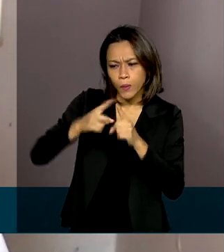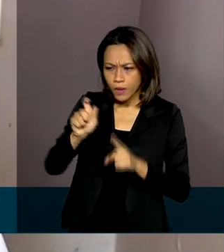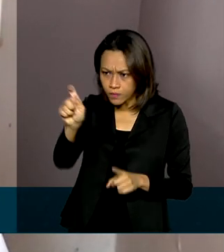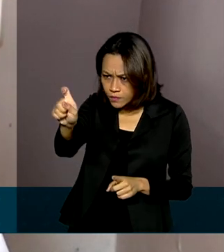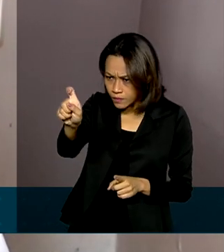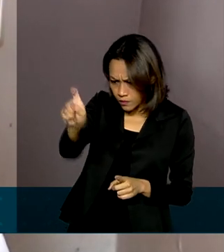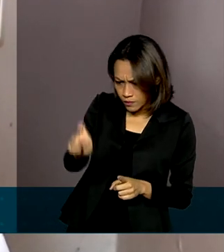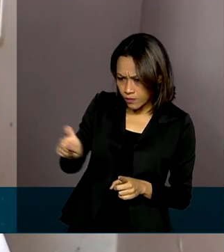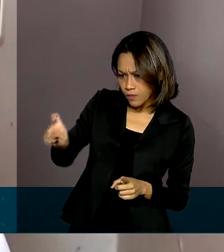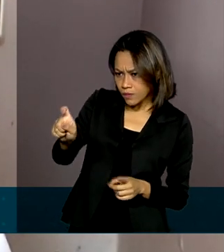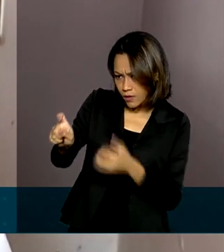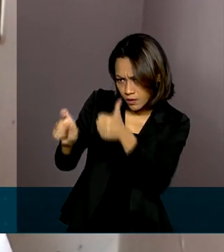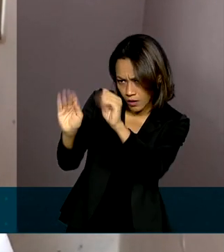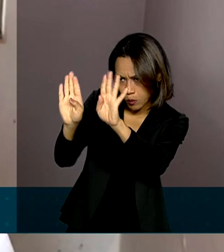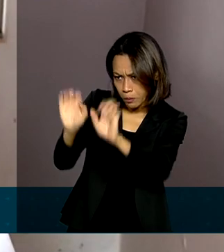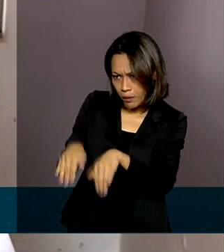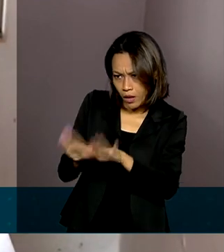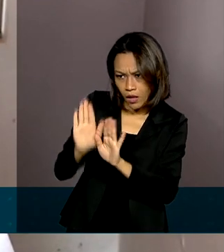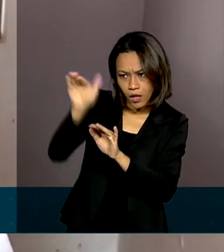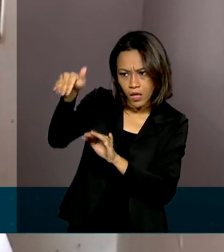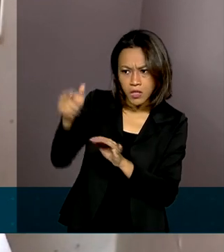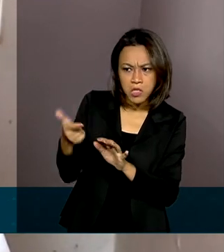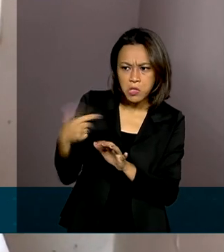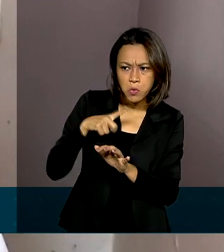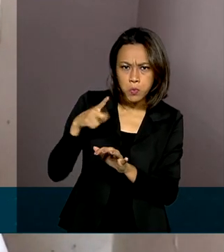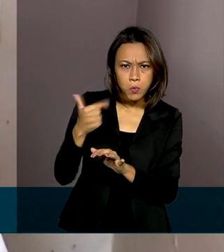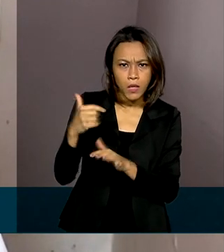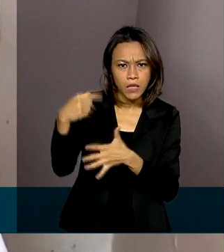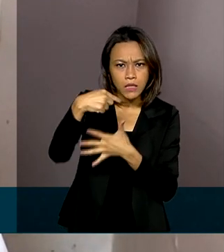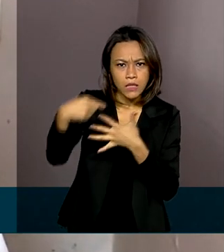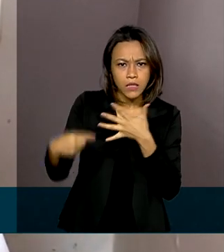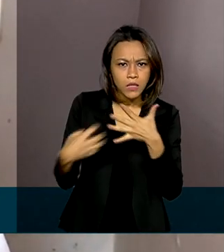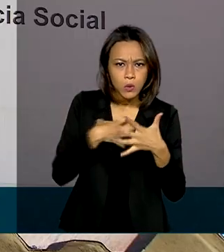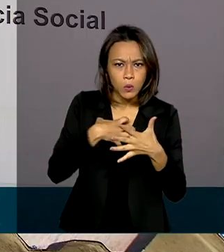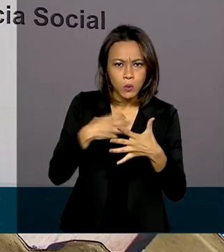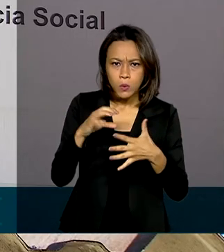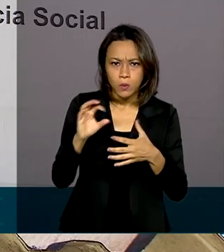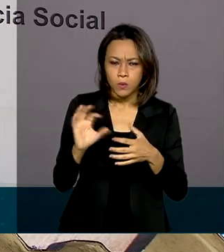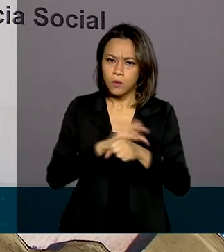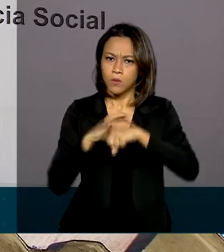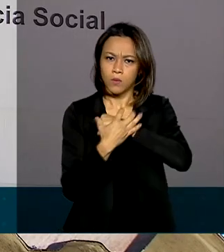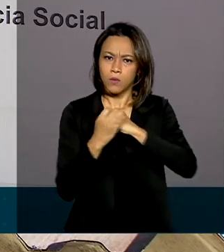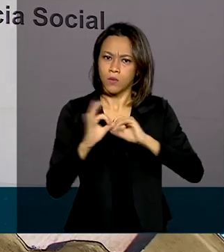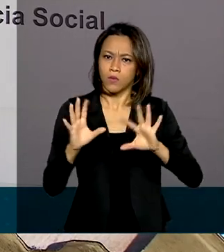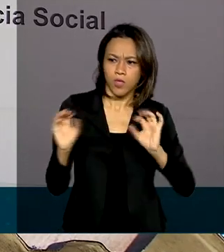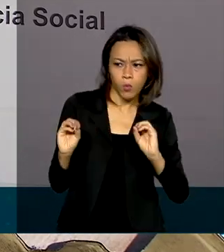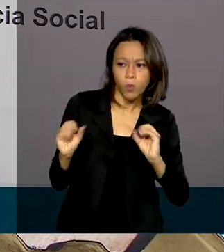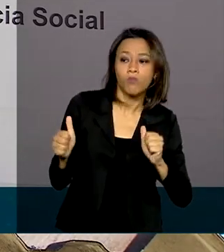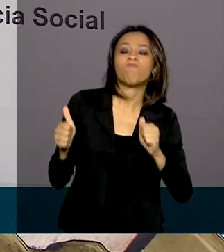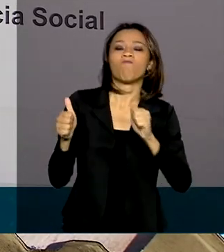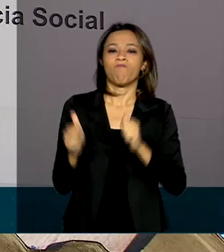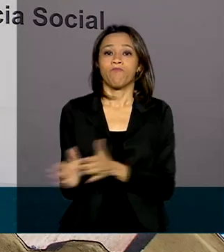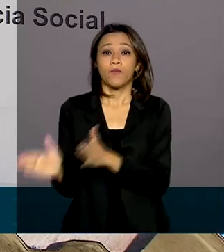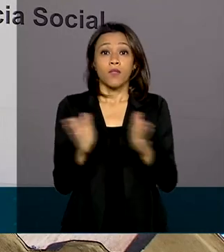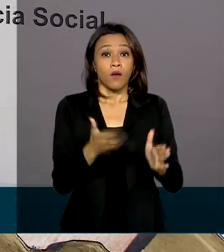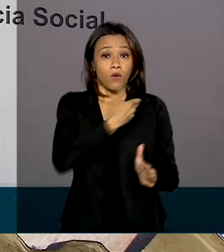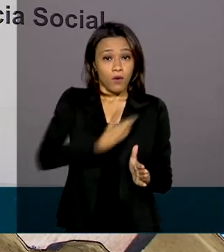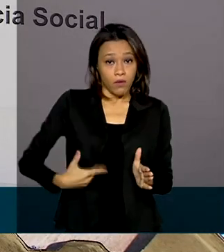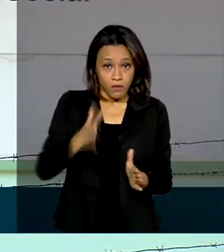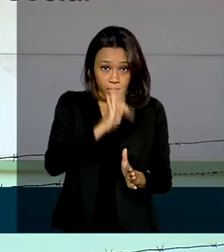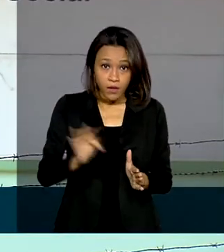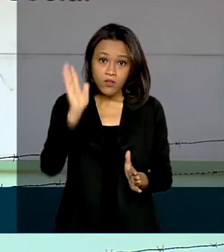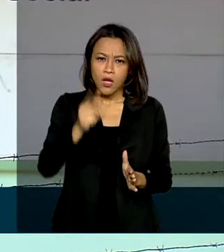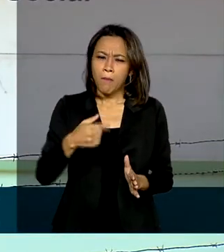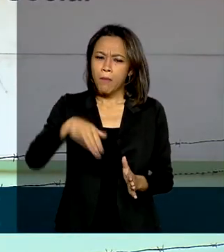para verificar se há alguns sintomas do coronavírus. O governo federal já repassou mais de um bilhão de